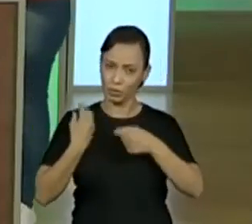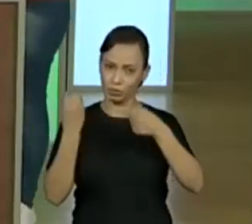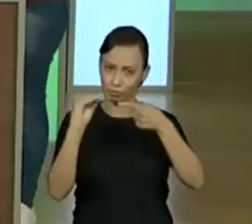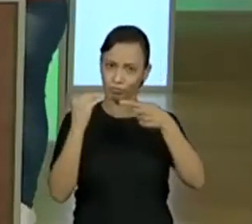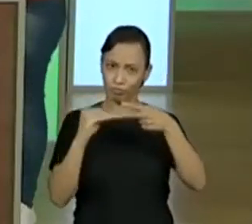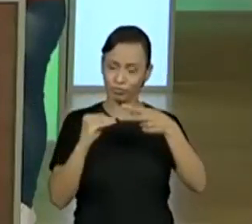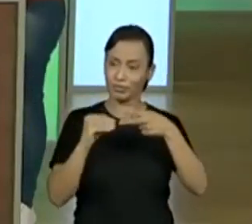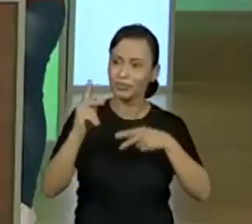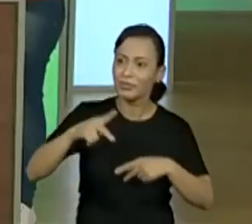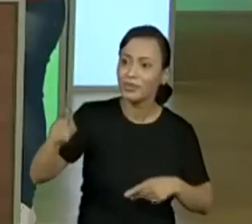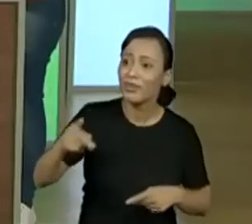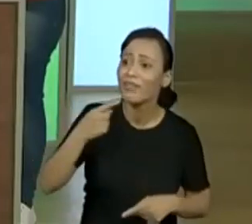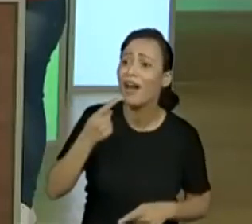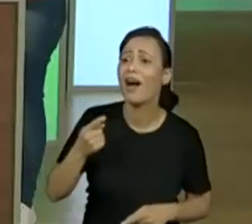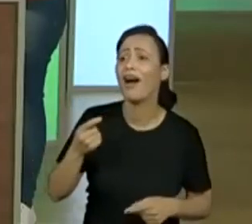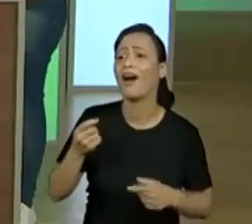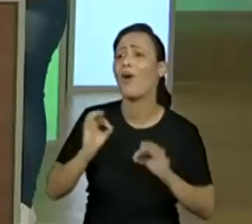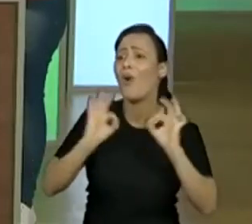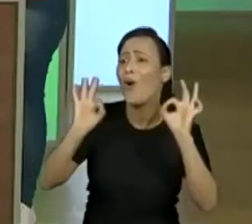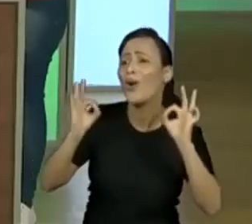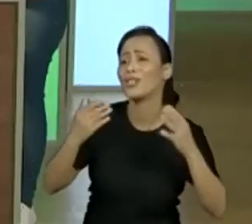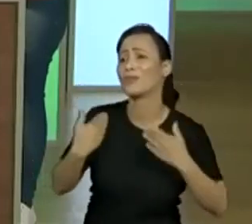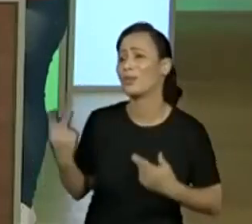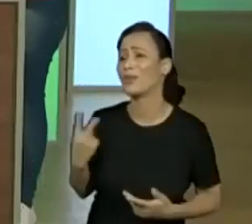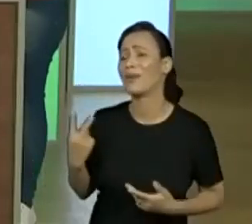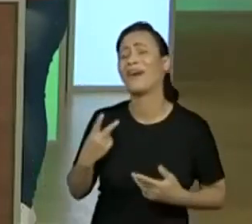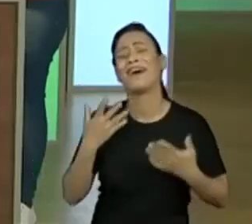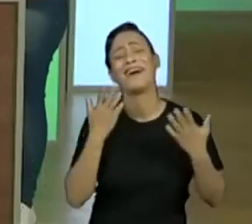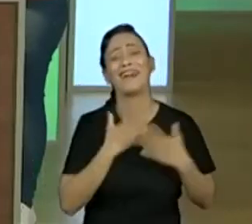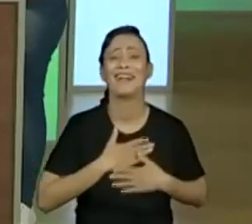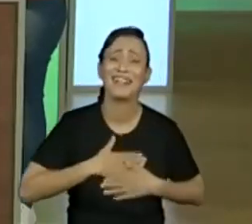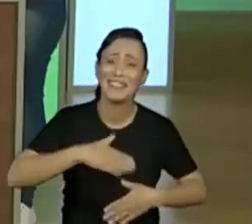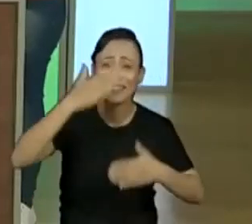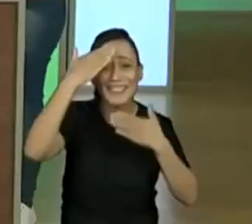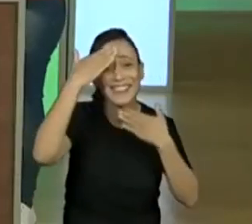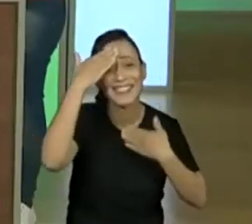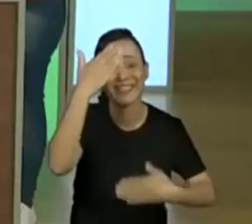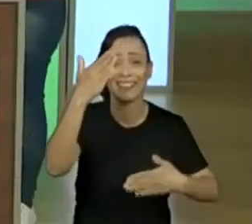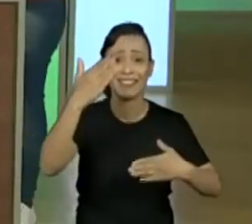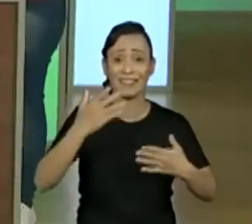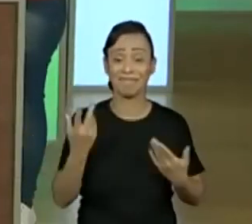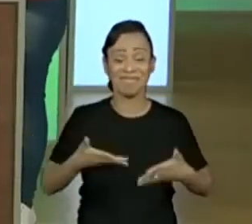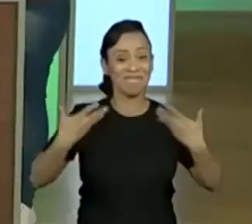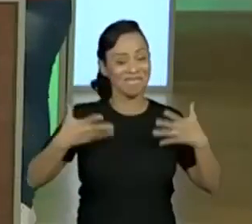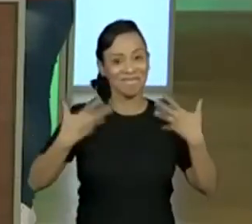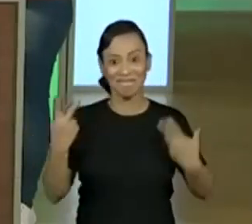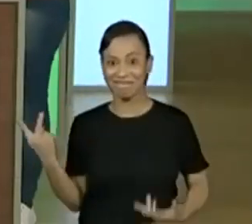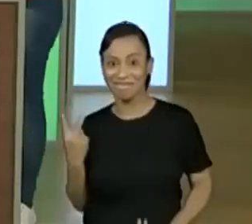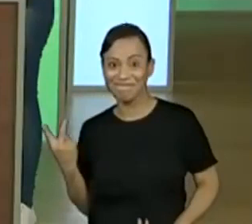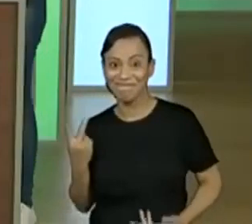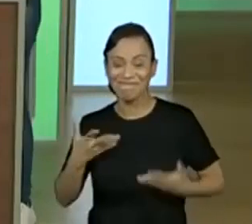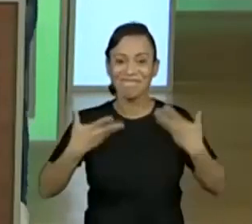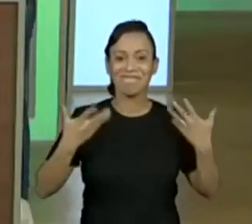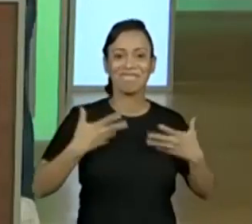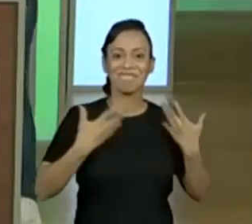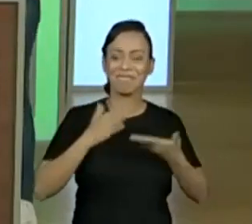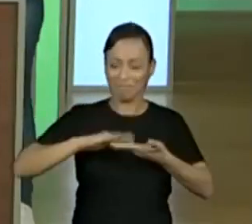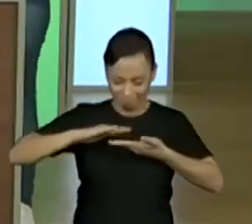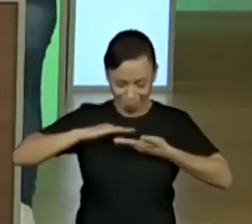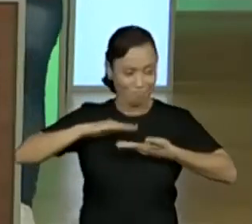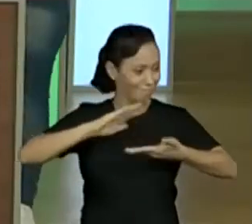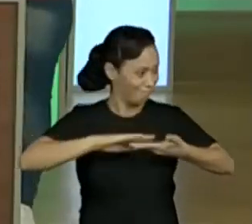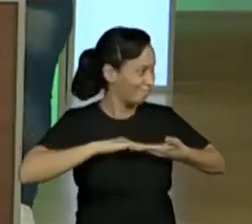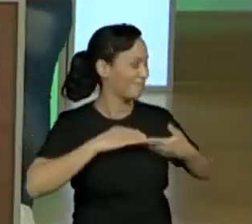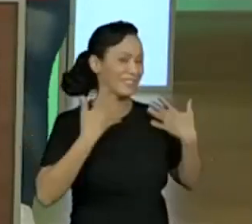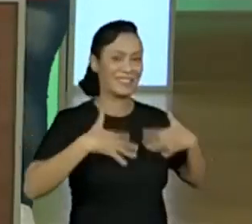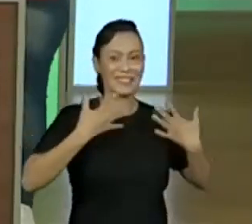são ótimas, muito obrigada. Isso anima bastante. né? Com a ajuda deles. E isso anima muito, não é? Obrigada. E